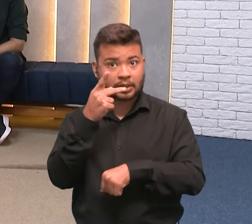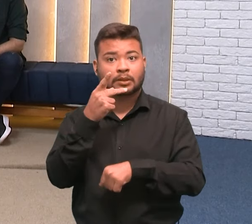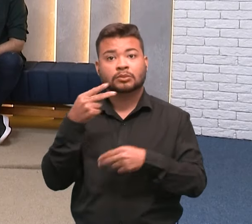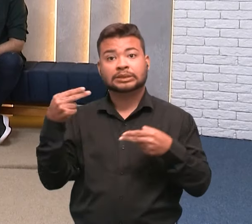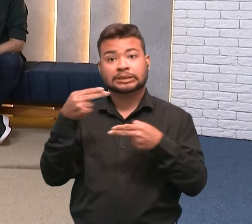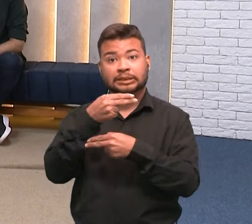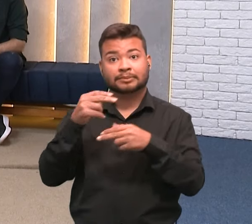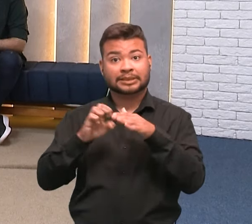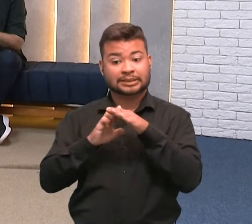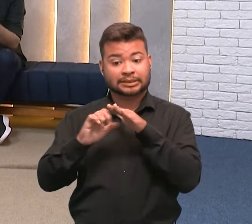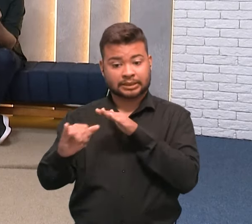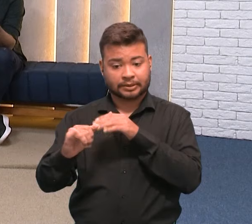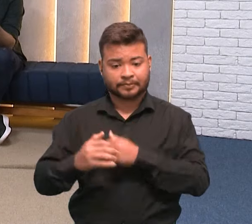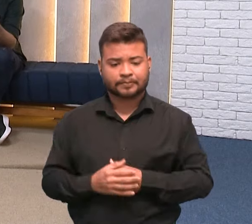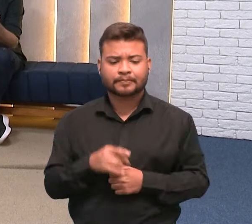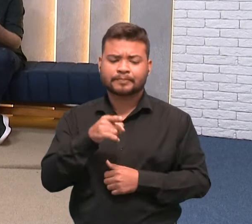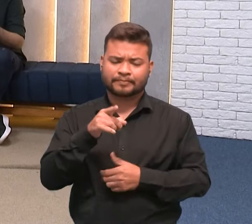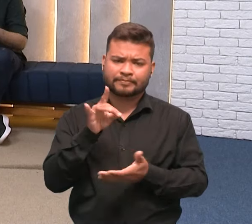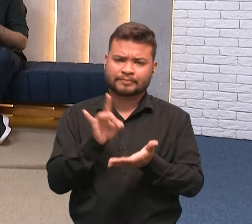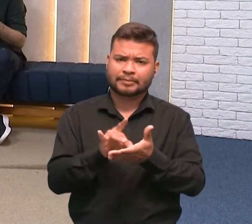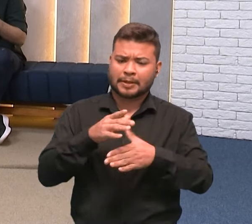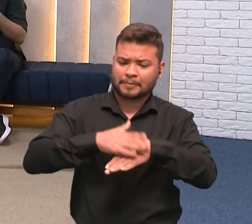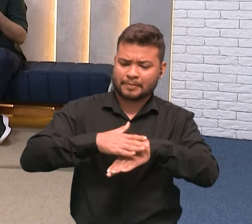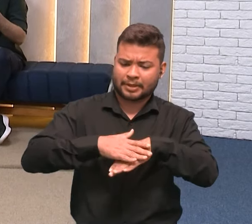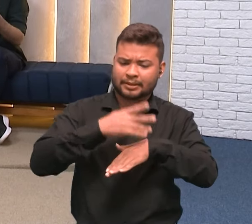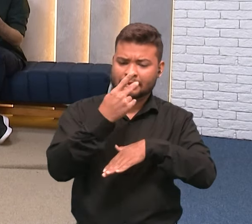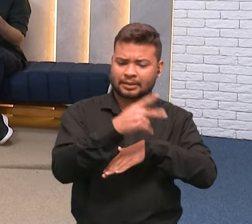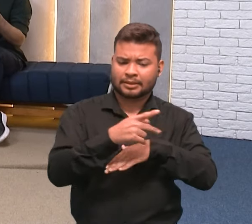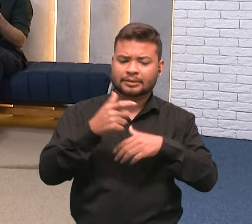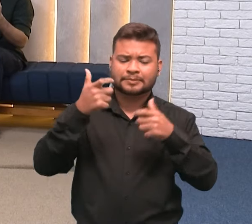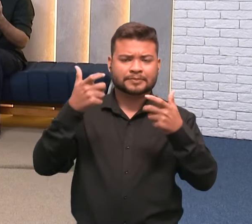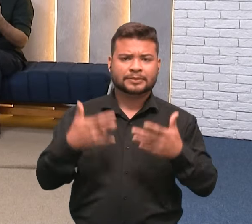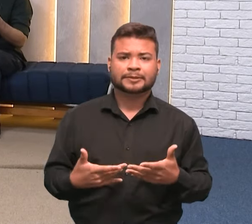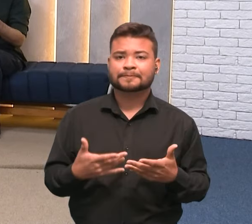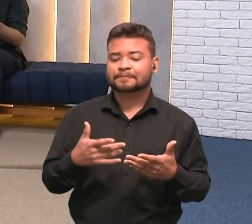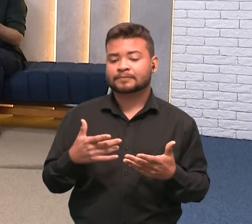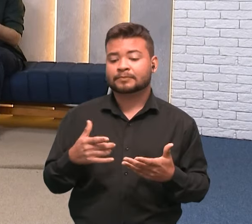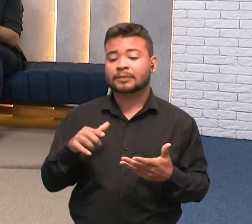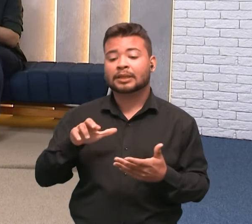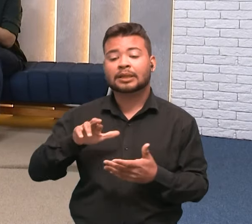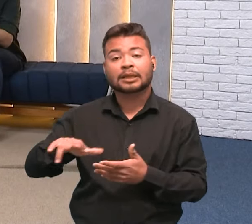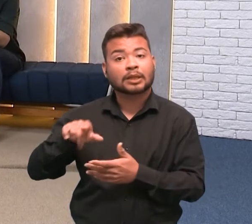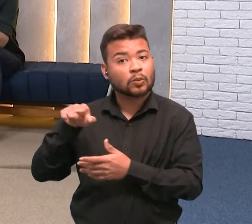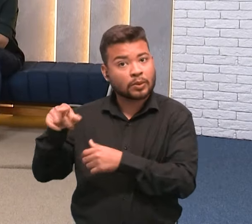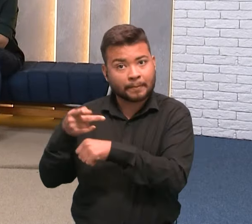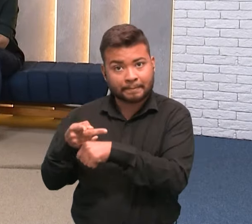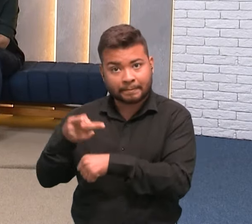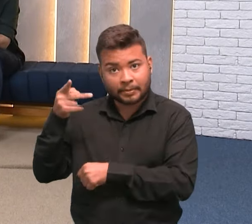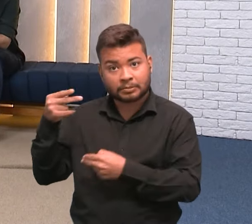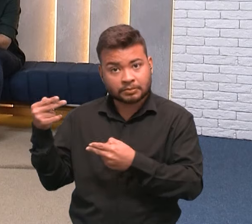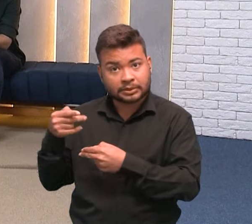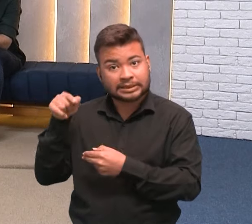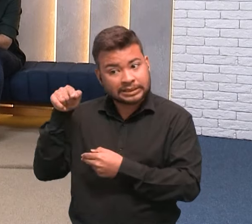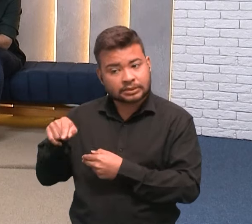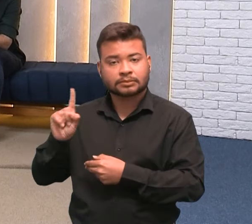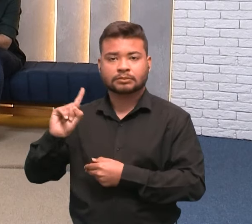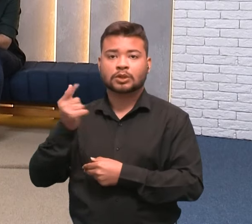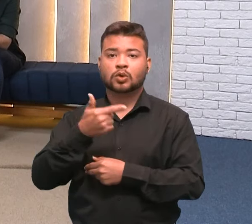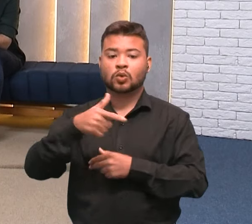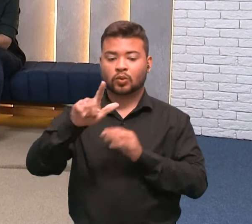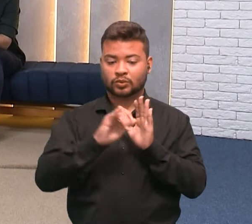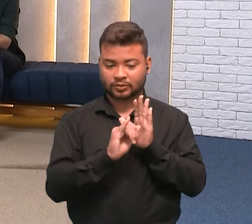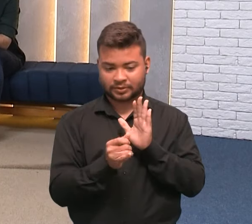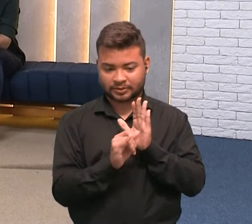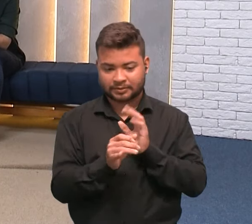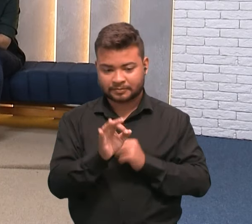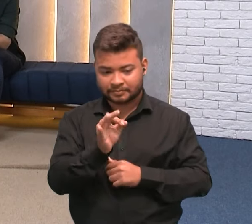Na verdade, ela vai explicar melhor, gente. É uma outra edital que você participou, né?